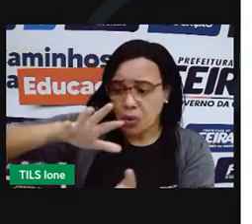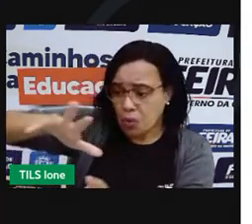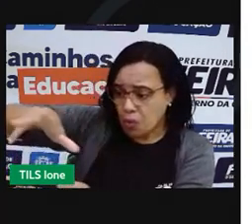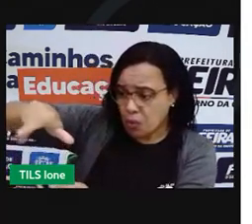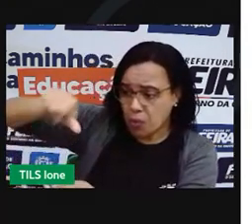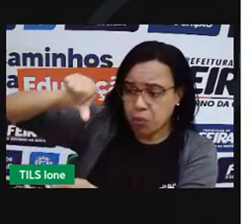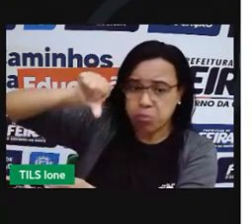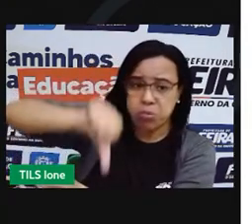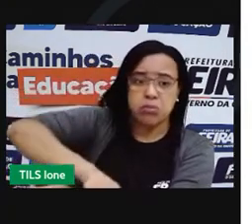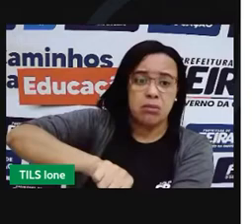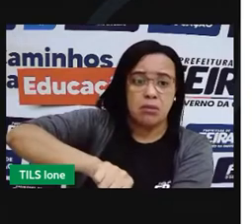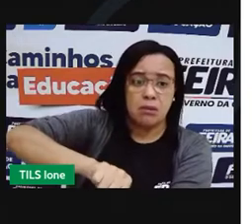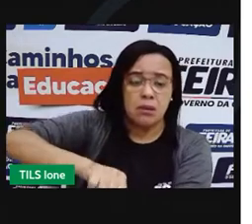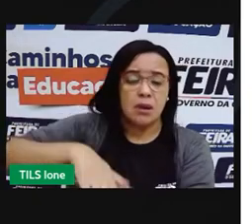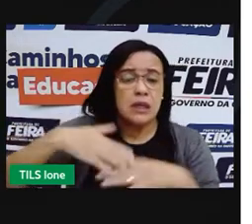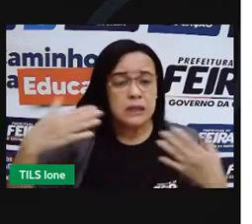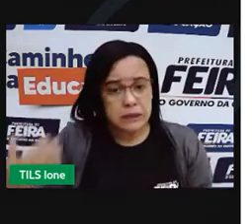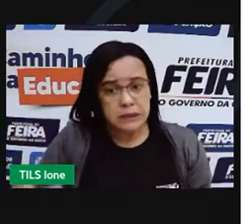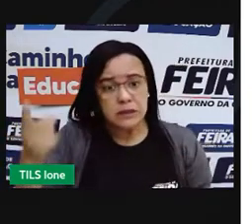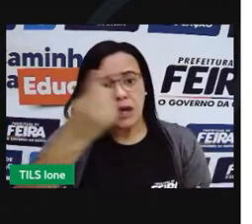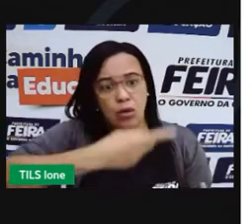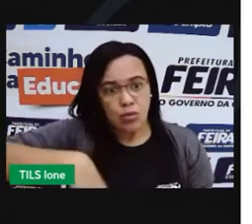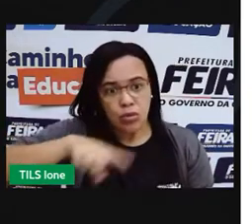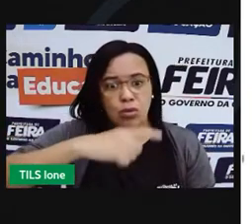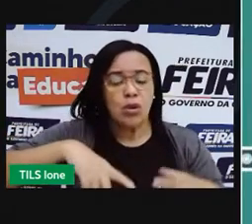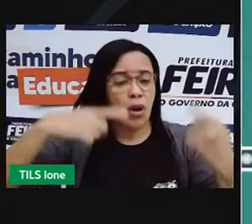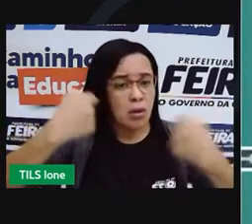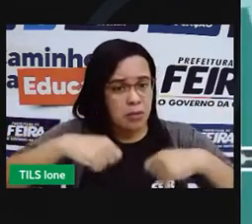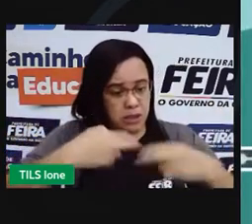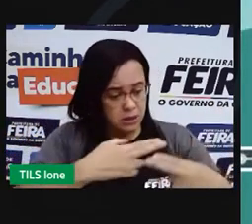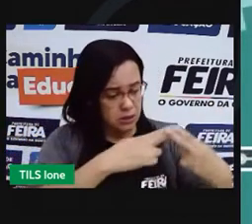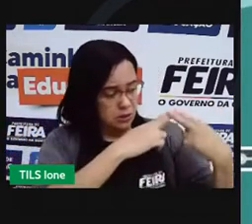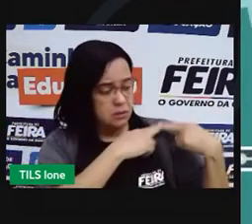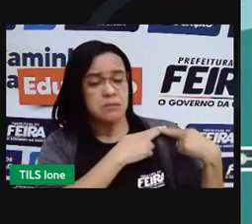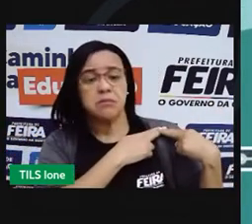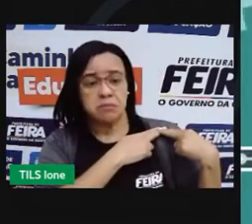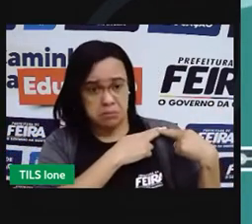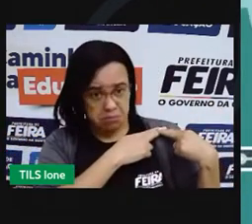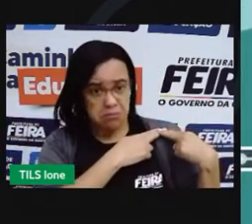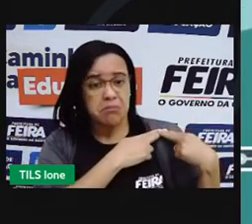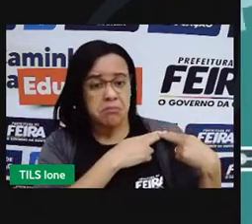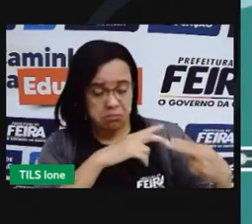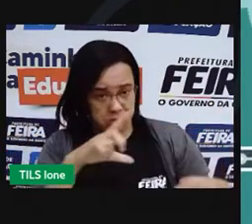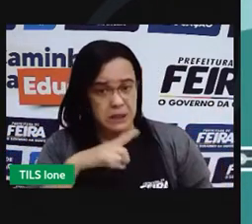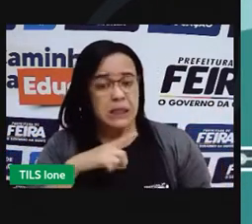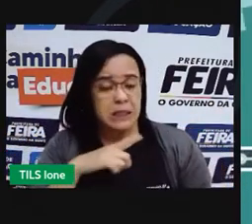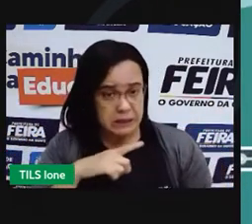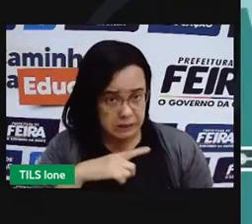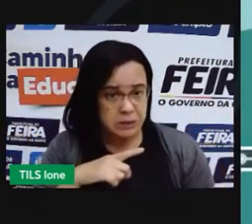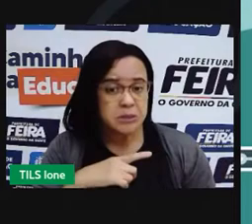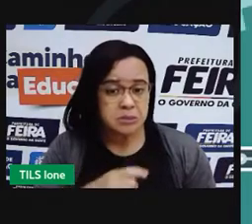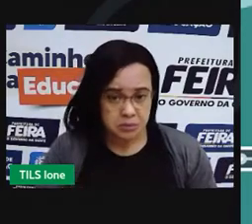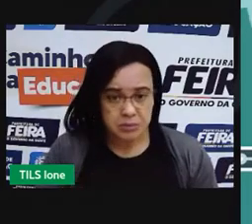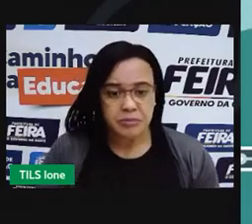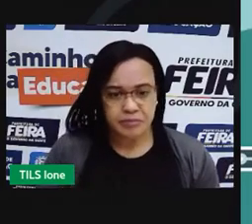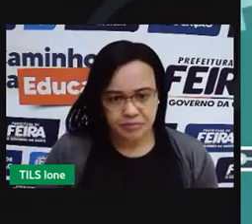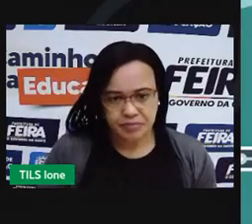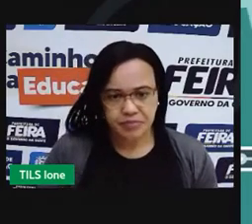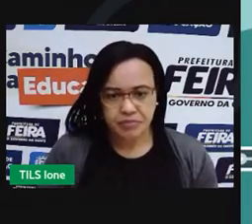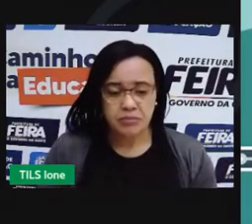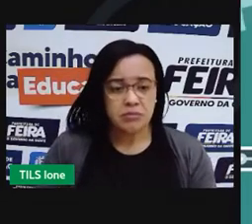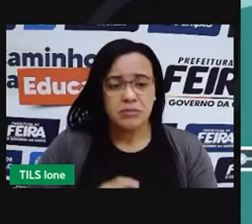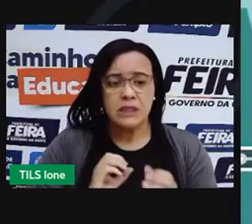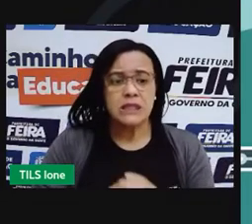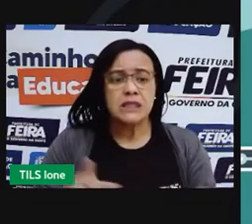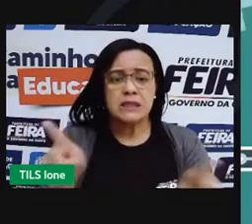responsabilidade. Afinal, muitos recursos naturais são gastos para se fabricar um produto. Além disso, investimos nosso